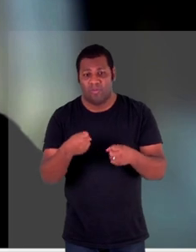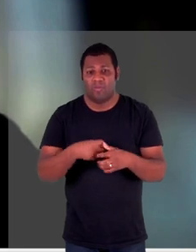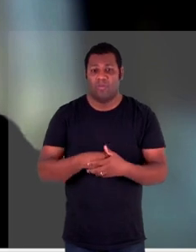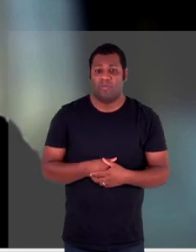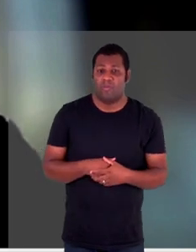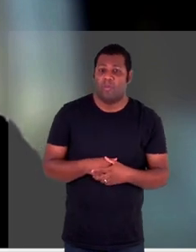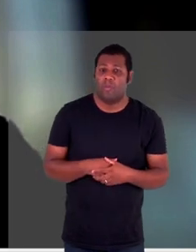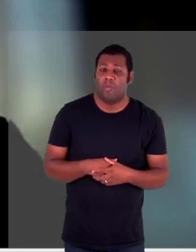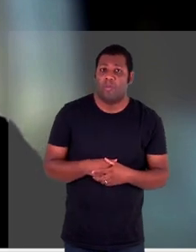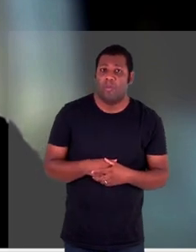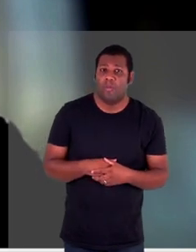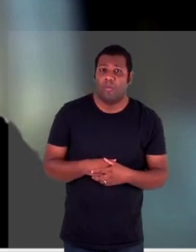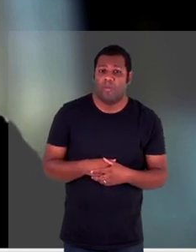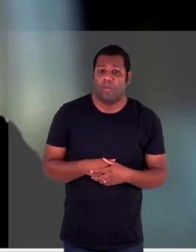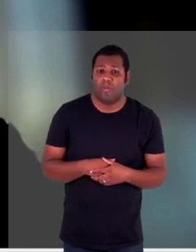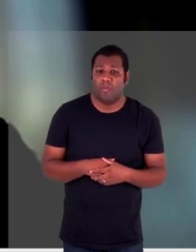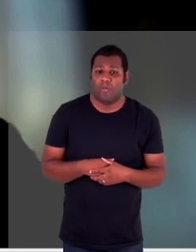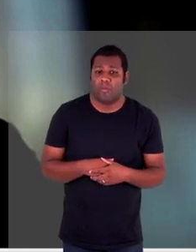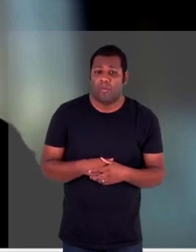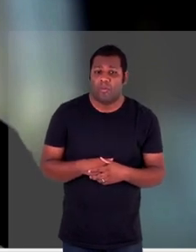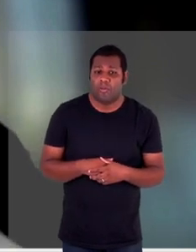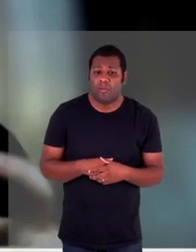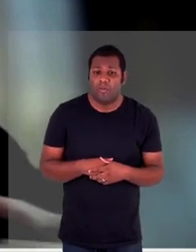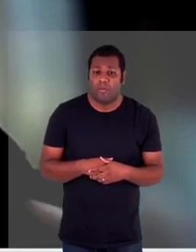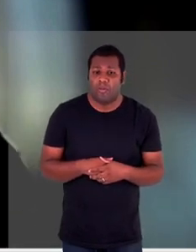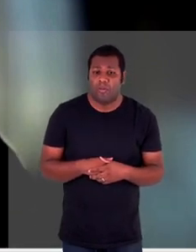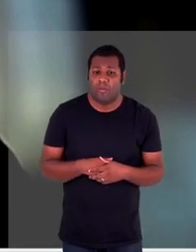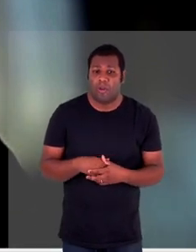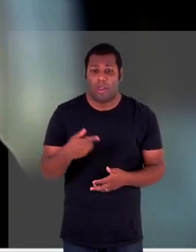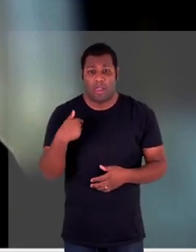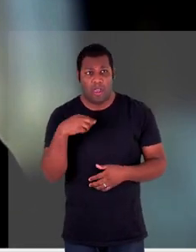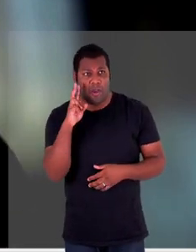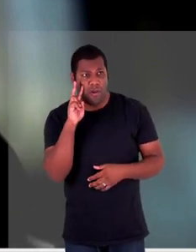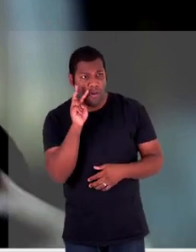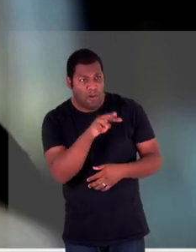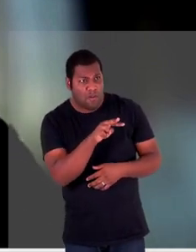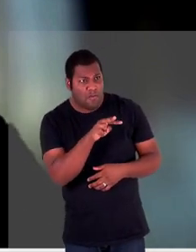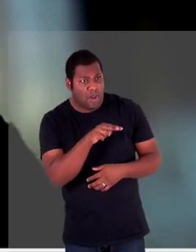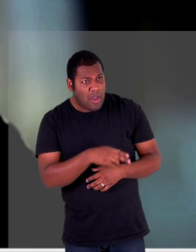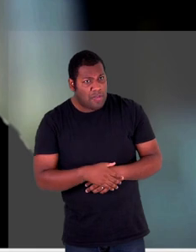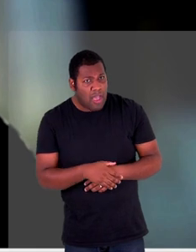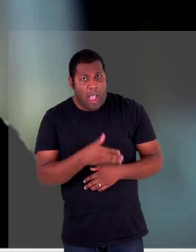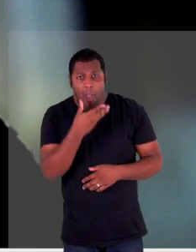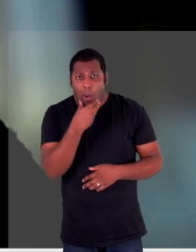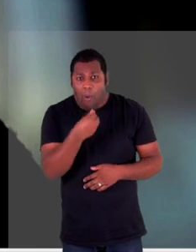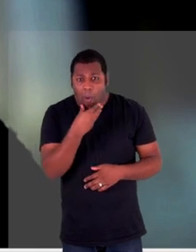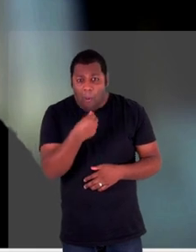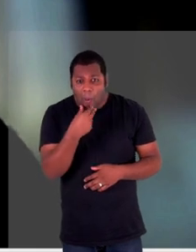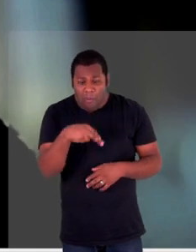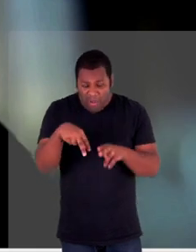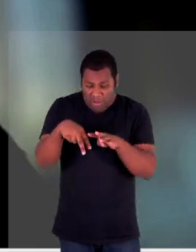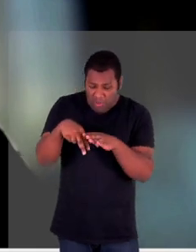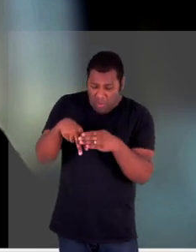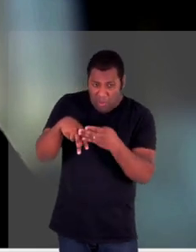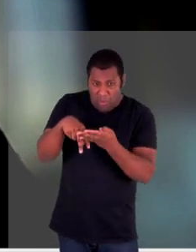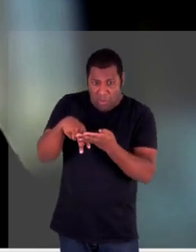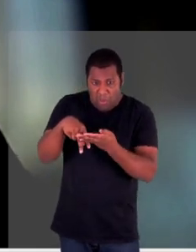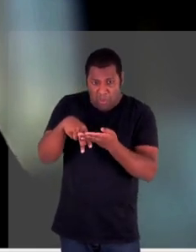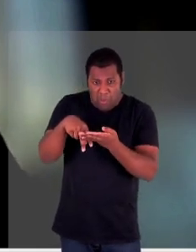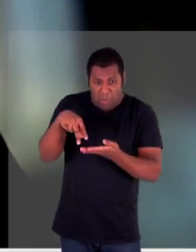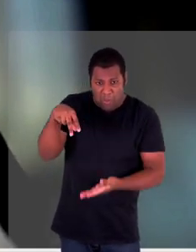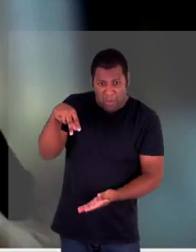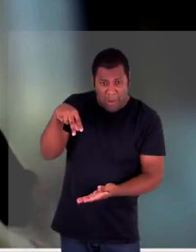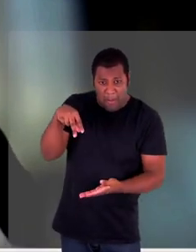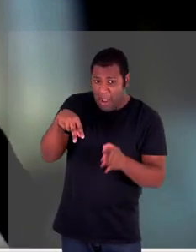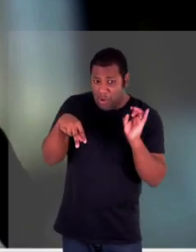meio homem só tinha a parte das pernas dele o resto eu não sabia onde estava quanto mais a gente